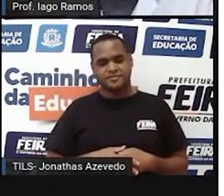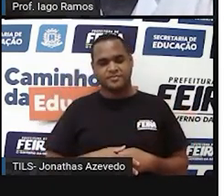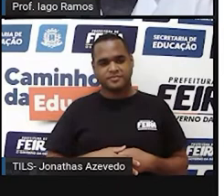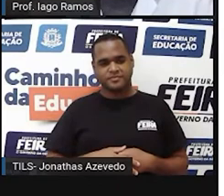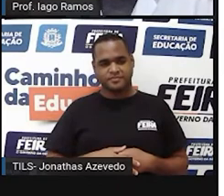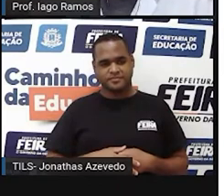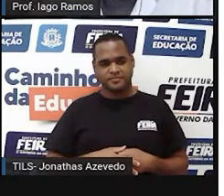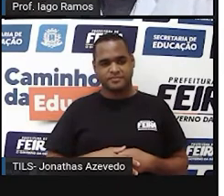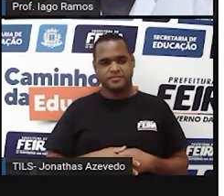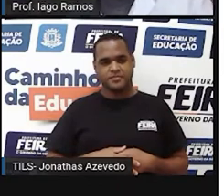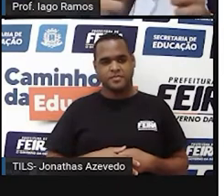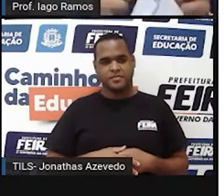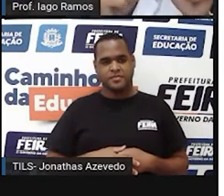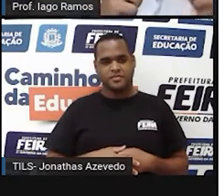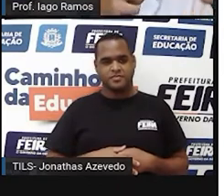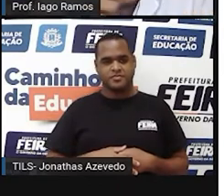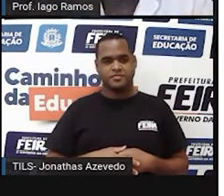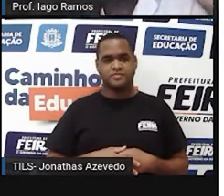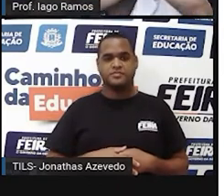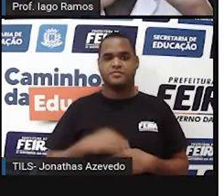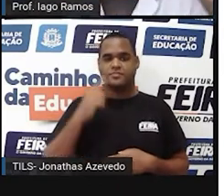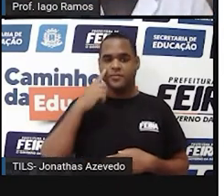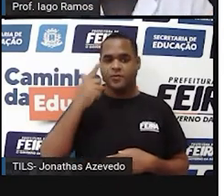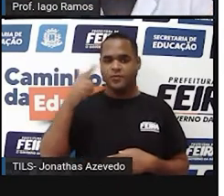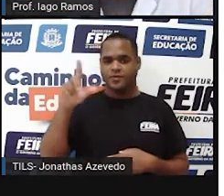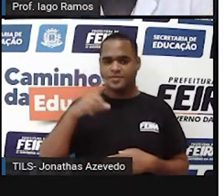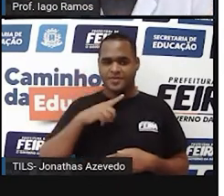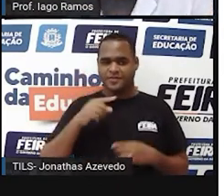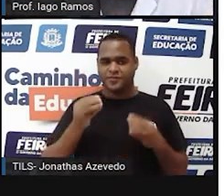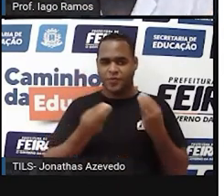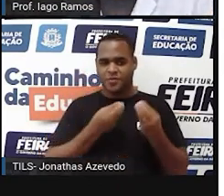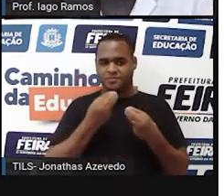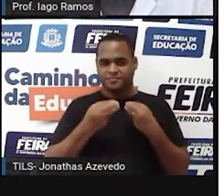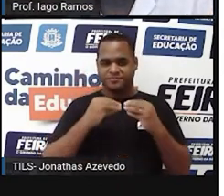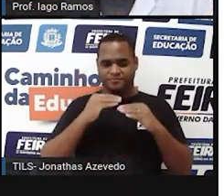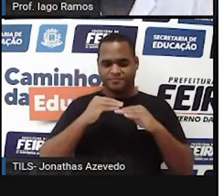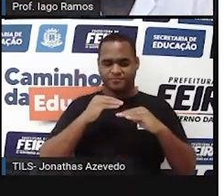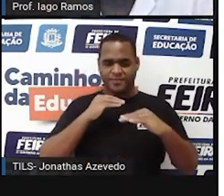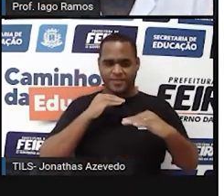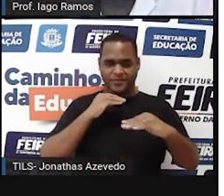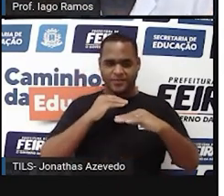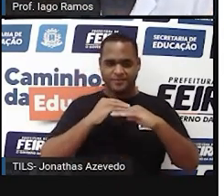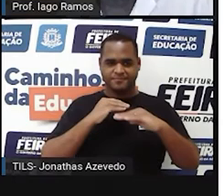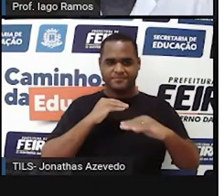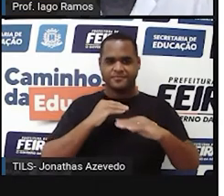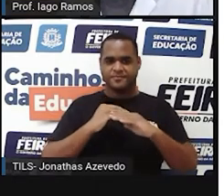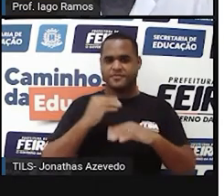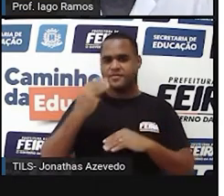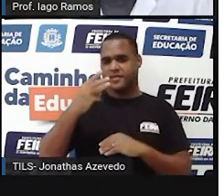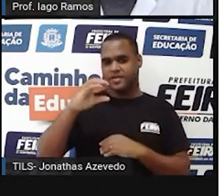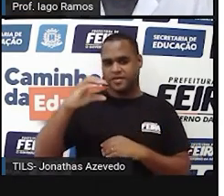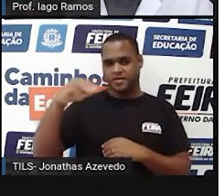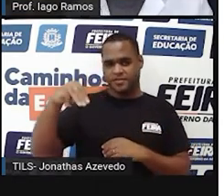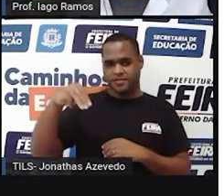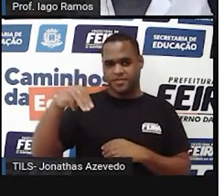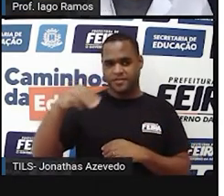largura, a largura, né? Estou fazendo assim, a largura, 3 centímetros. E a espessura,